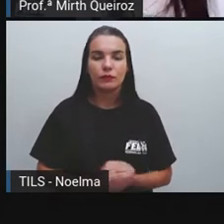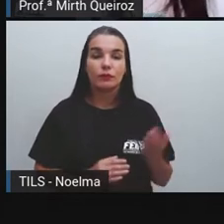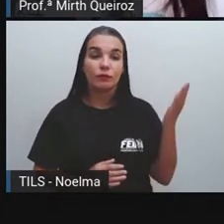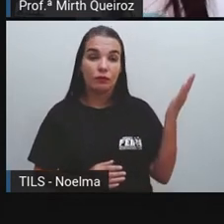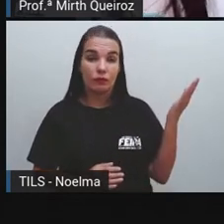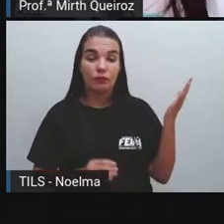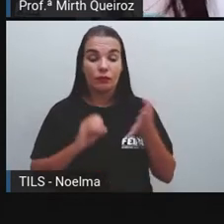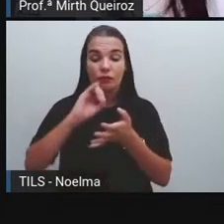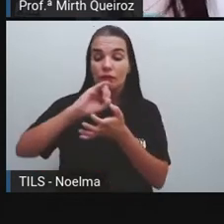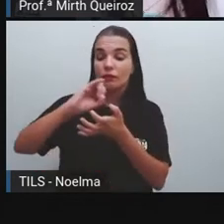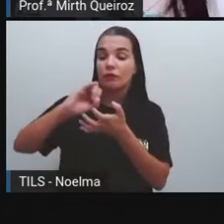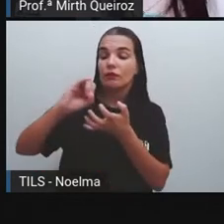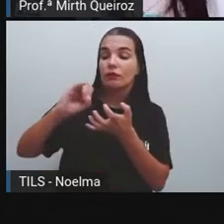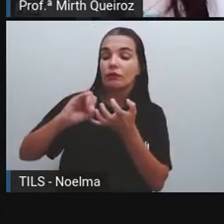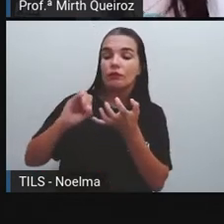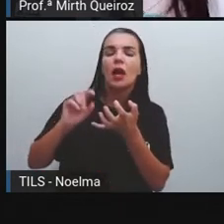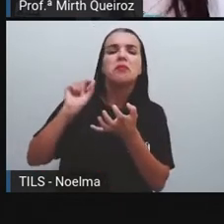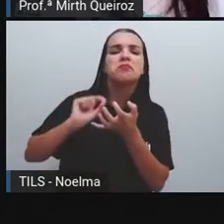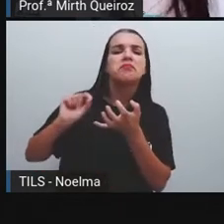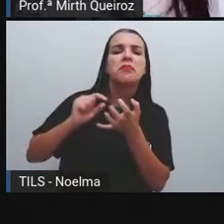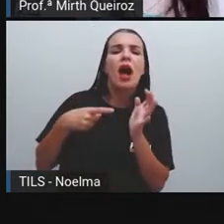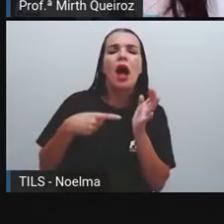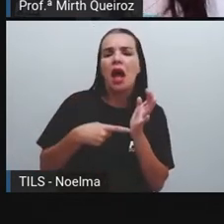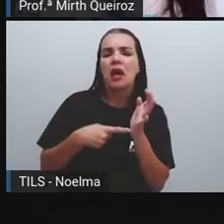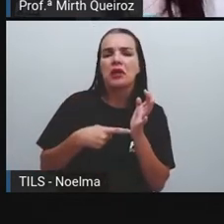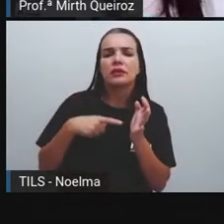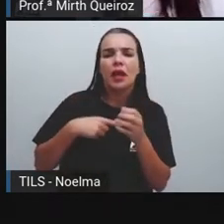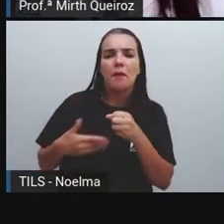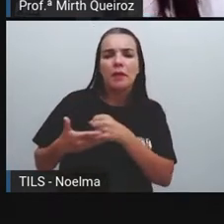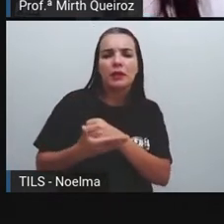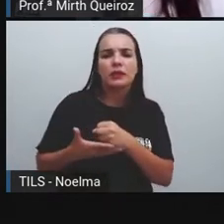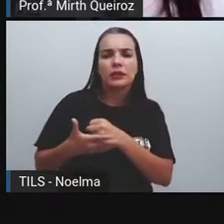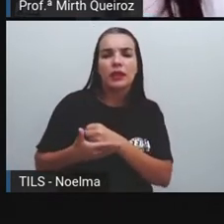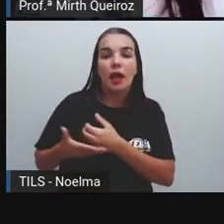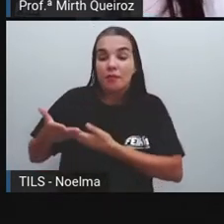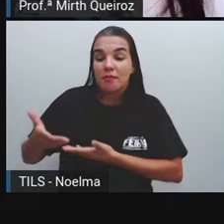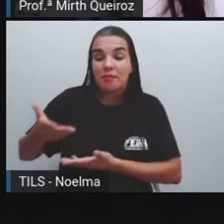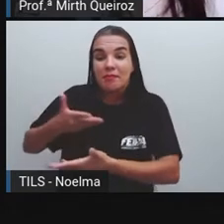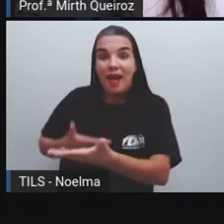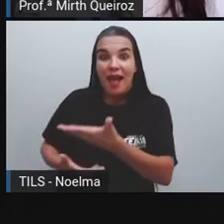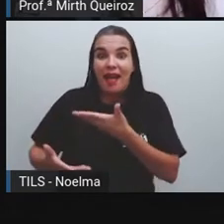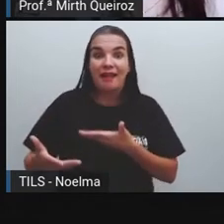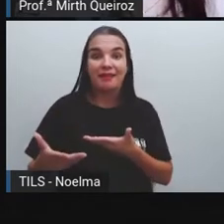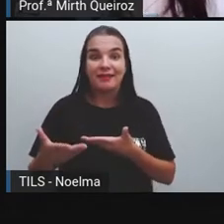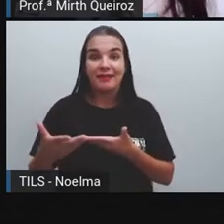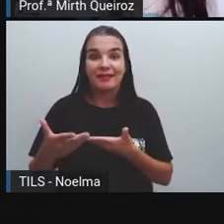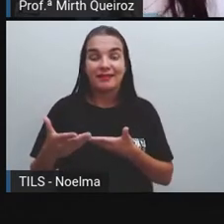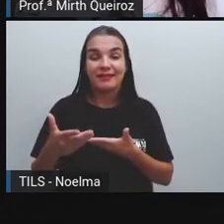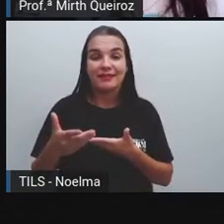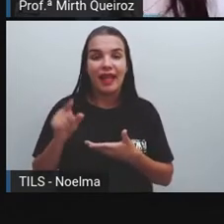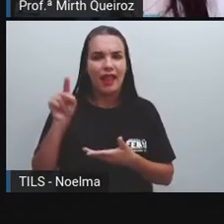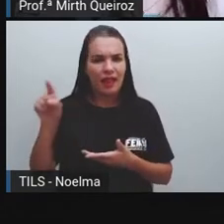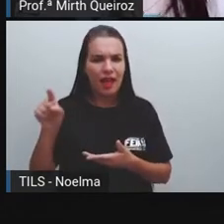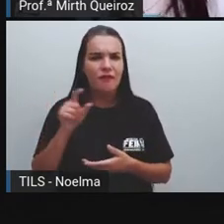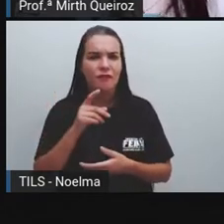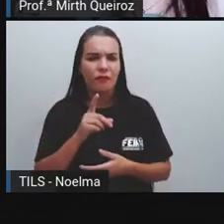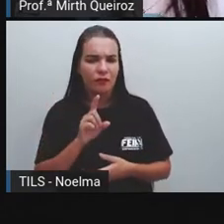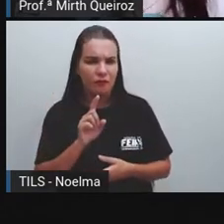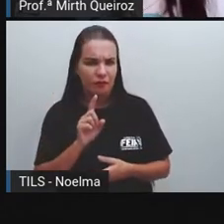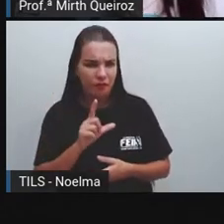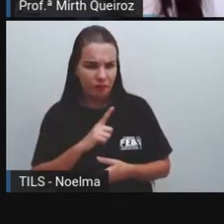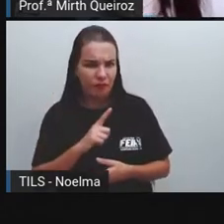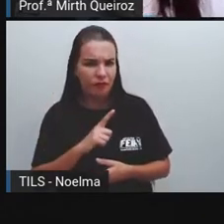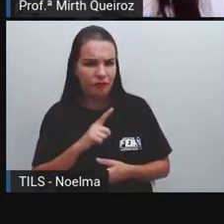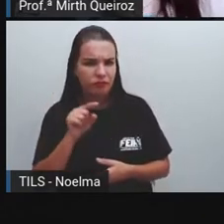O que que são Redes sociais As redes sociais Elas são Baseadas Em relacionamento Certo É lá Que você